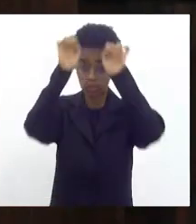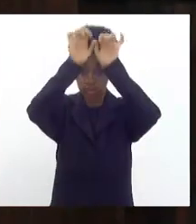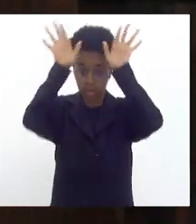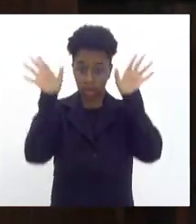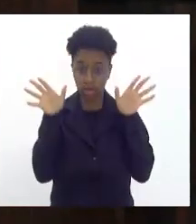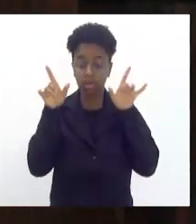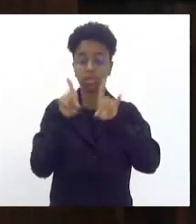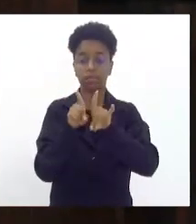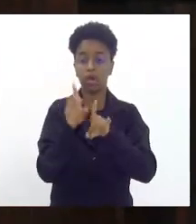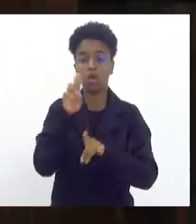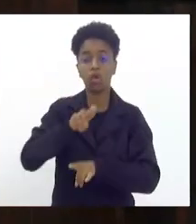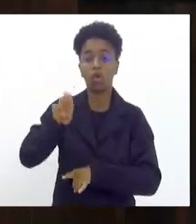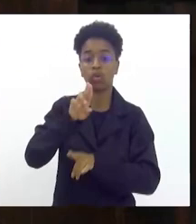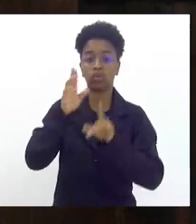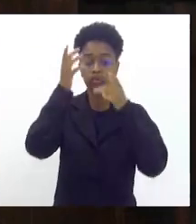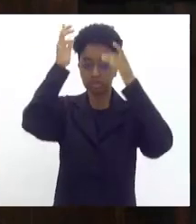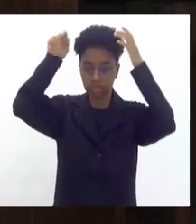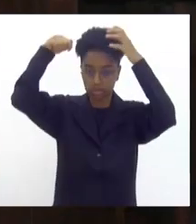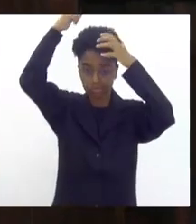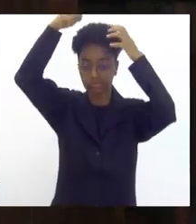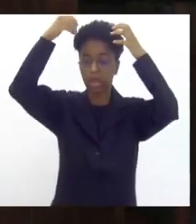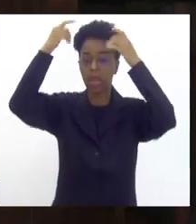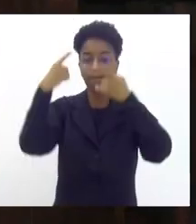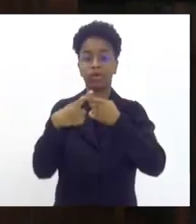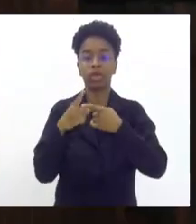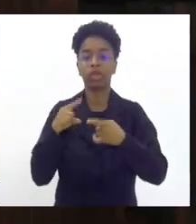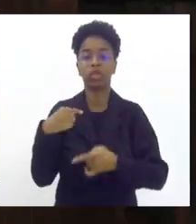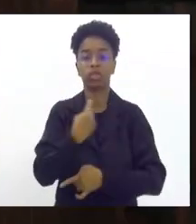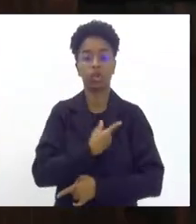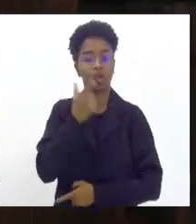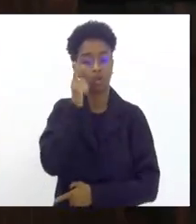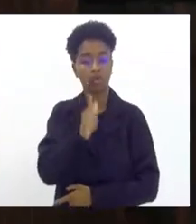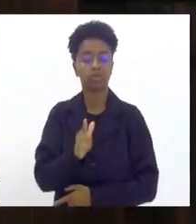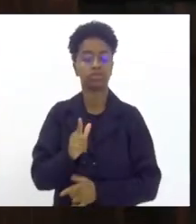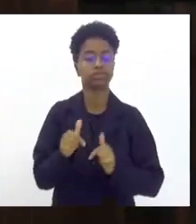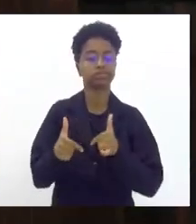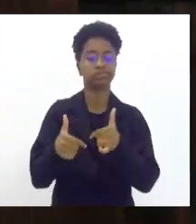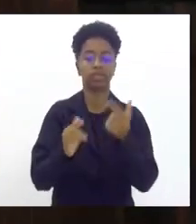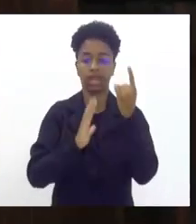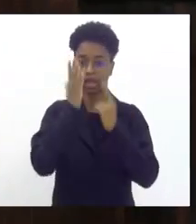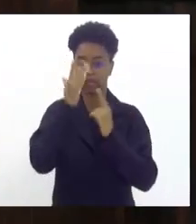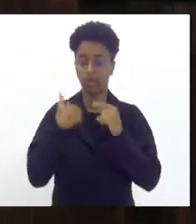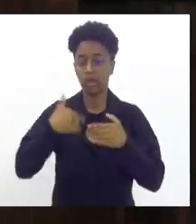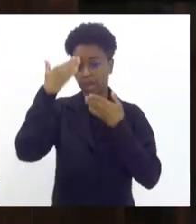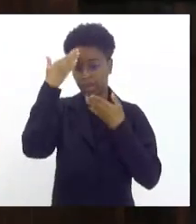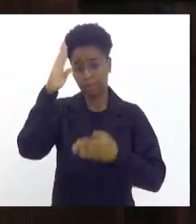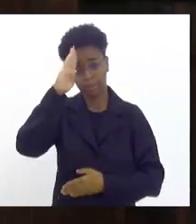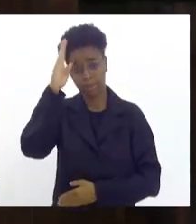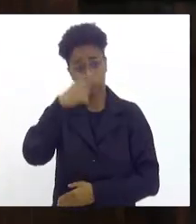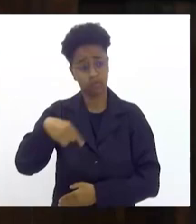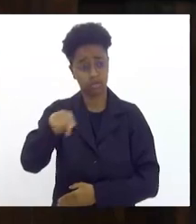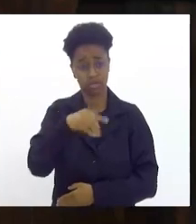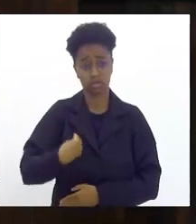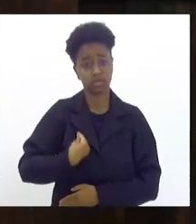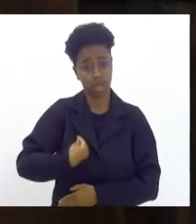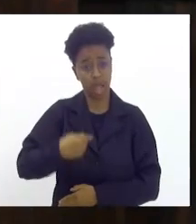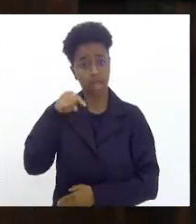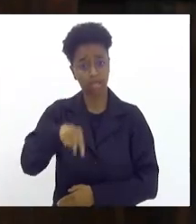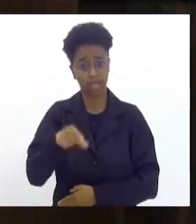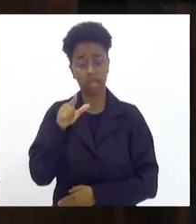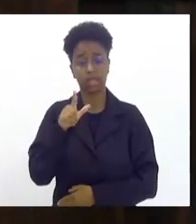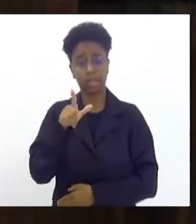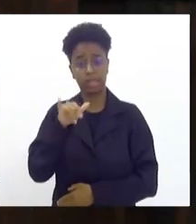a gente usa turbante, porque nós somos nobres e sabemos fazer carnaval. É para agradecer, acima de tudo, vocês que estão aqui, as ligas,